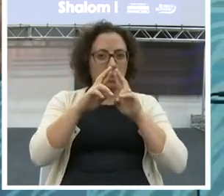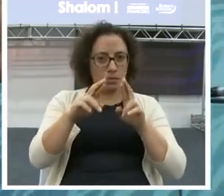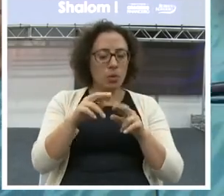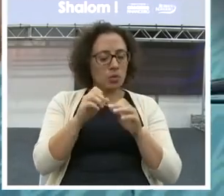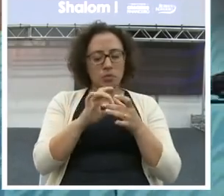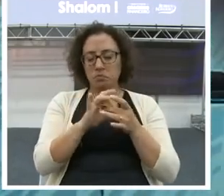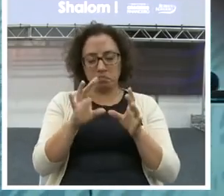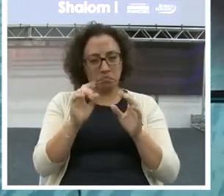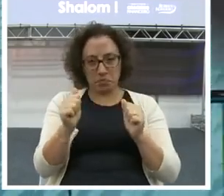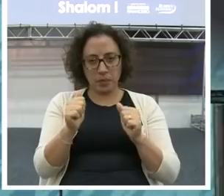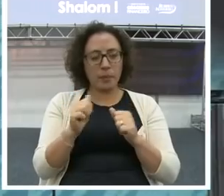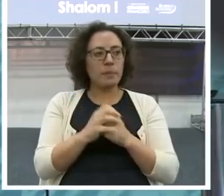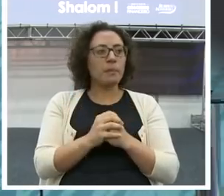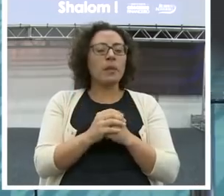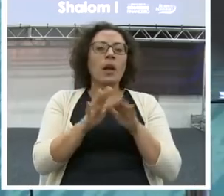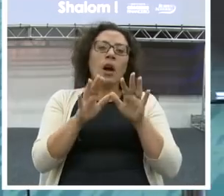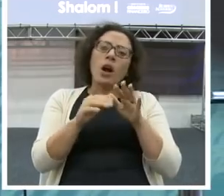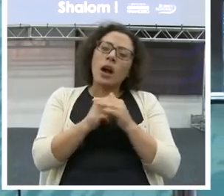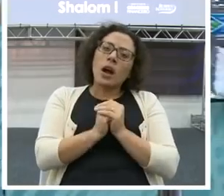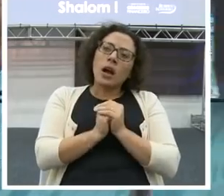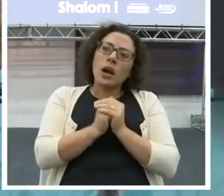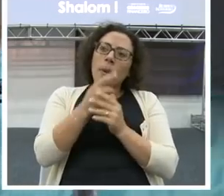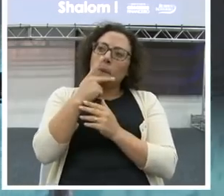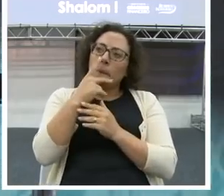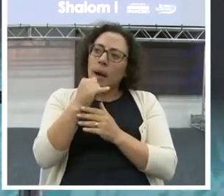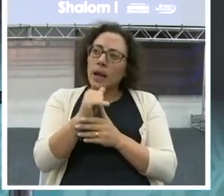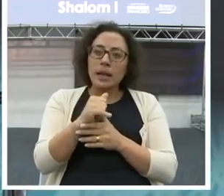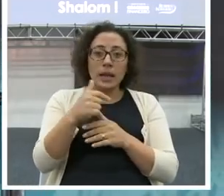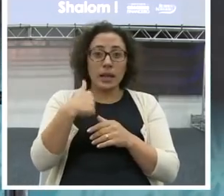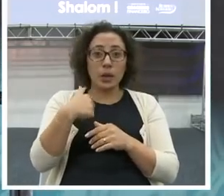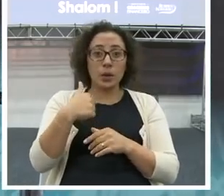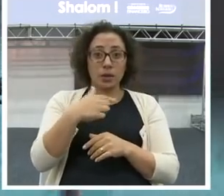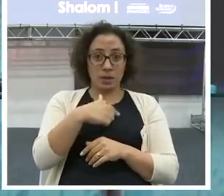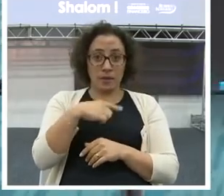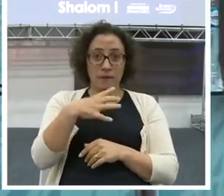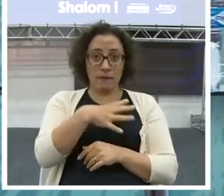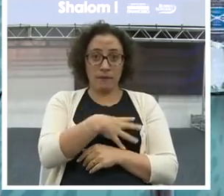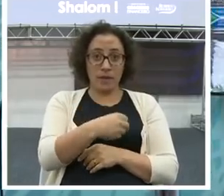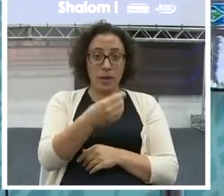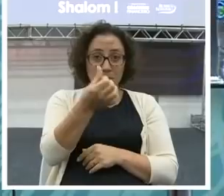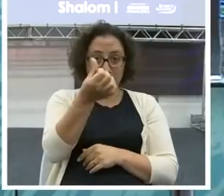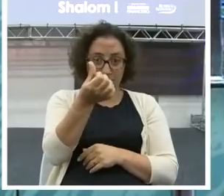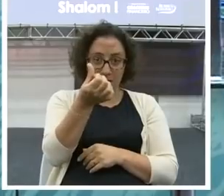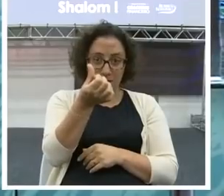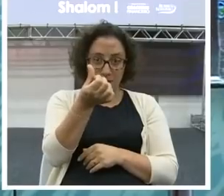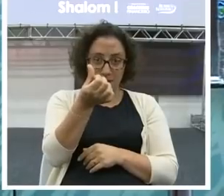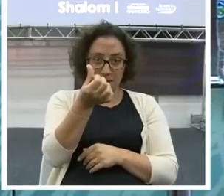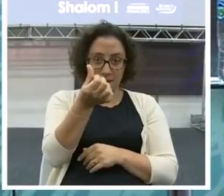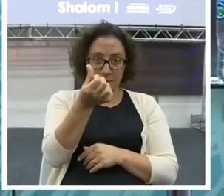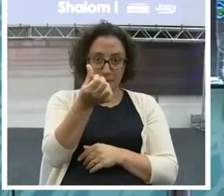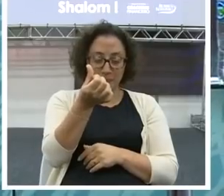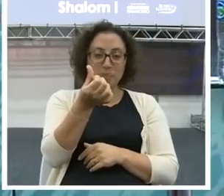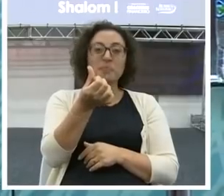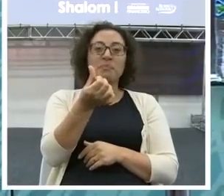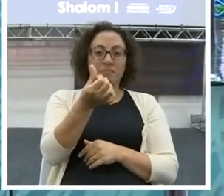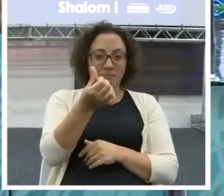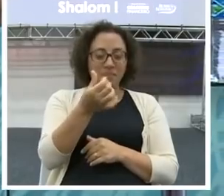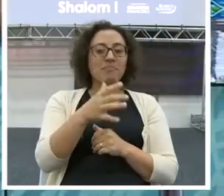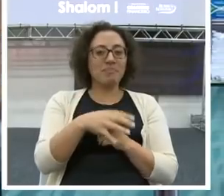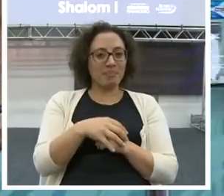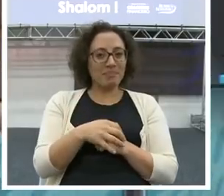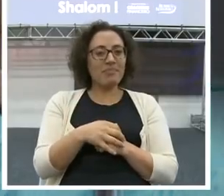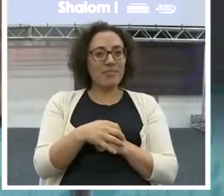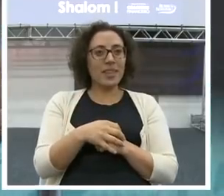Com os pais, essa pergunta é uma pergunta que sempre me tocou, eu tenho seis filhos, e é uma coisa